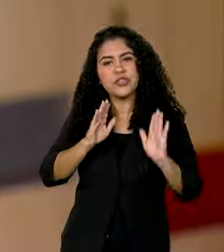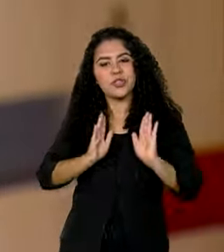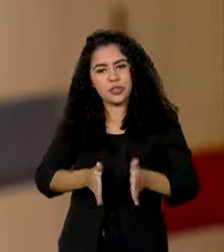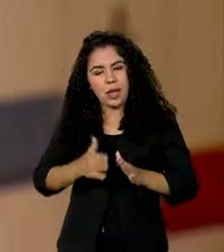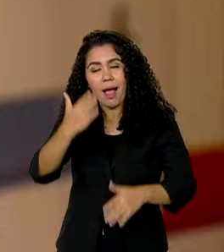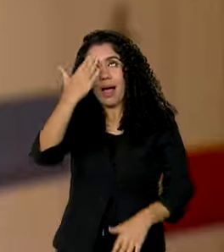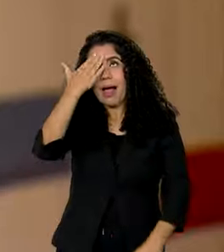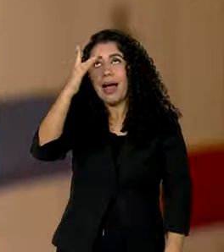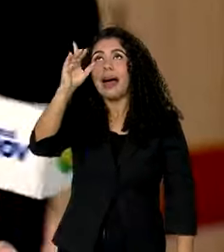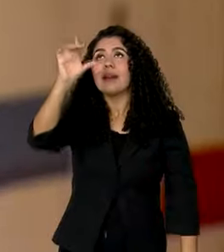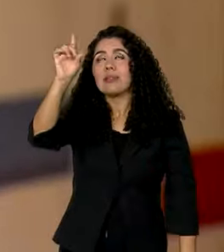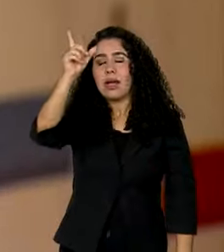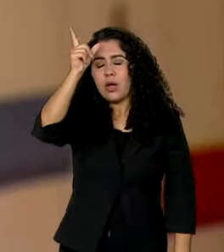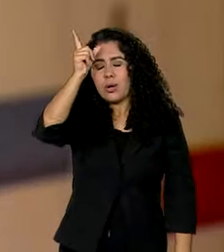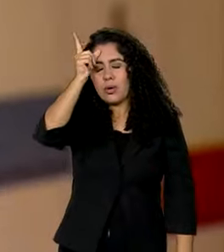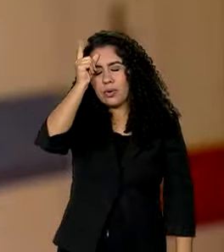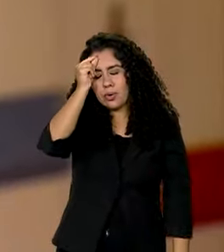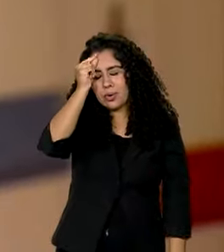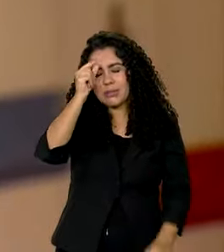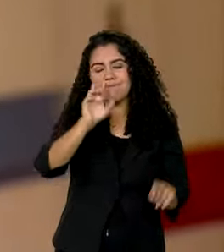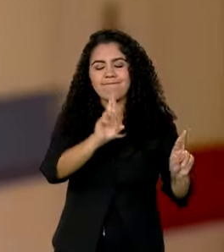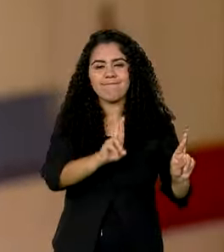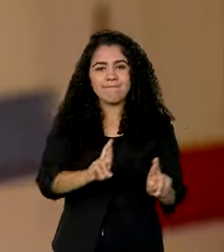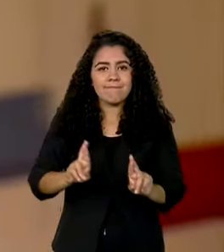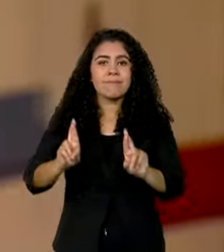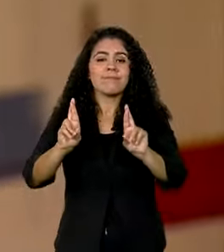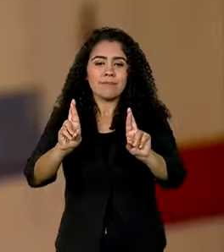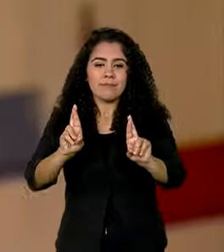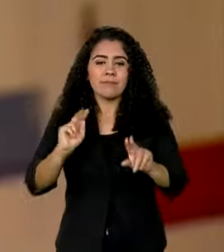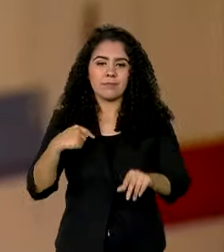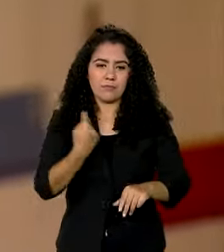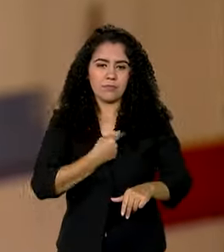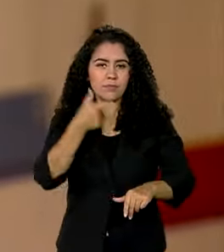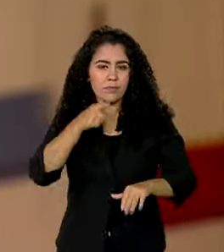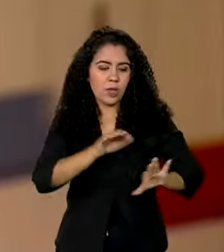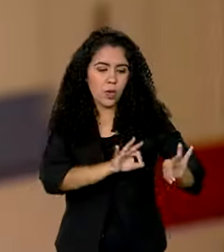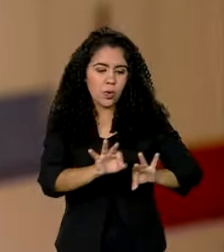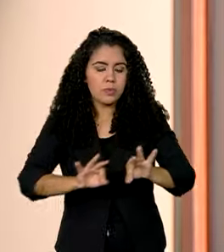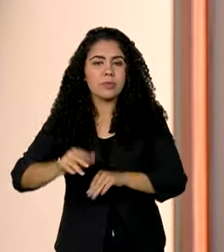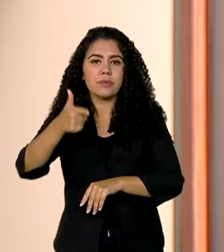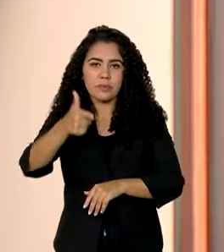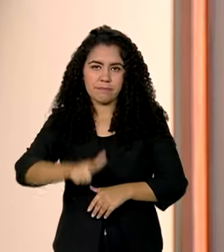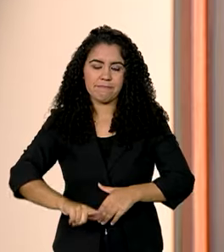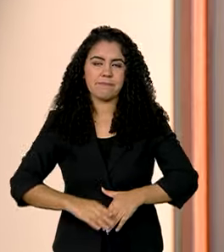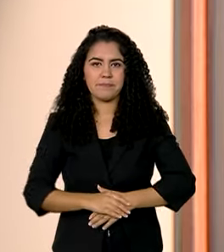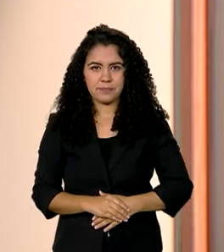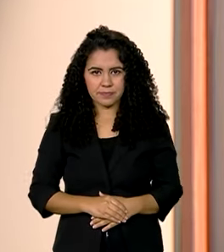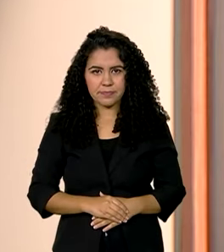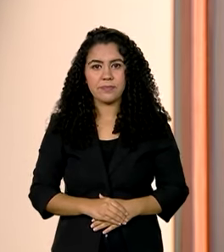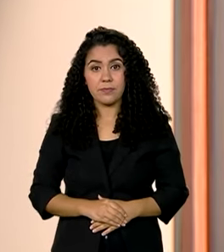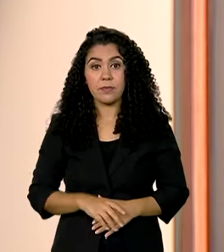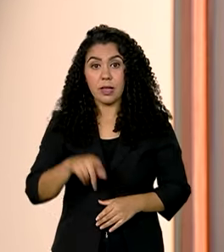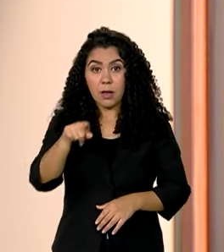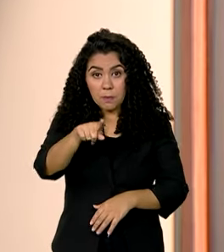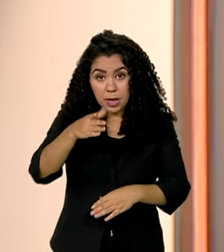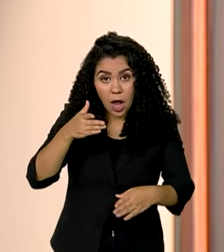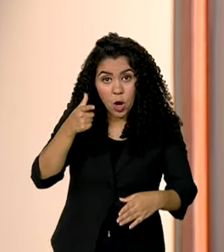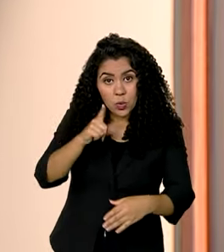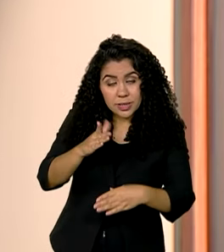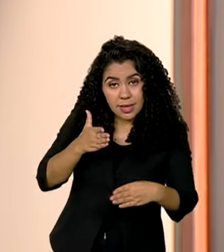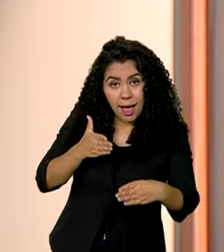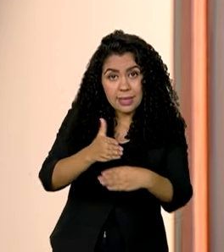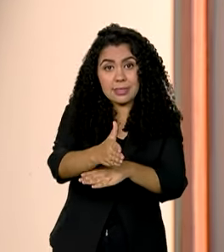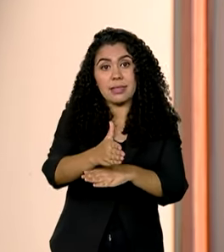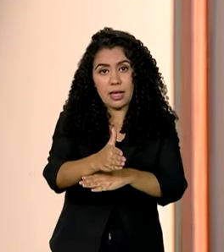Graças a Deus. Pelo menos uma esperança para a gente poder se organizar depois, né? Para ter acesso ao auxílio